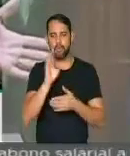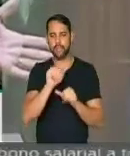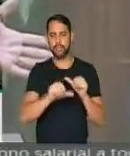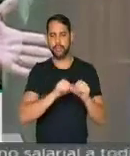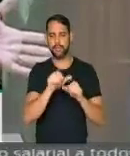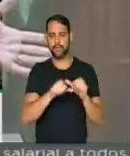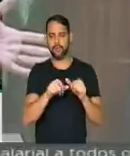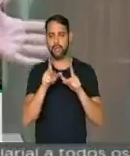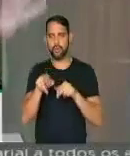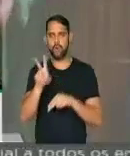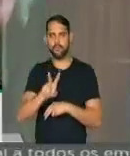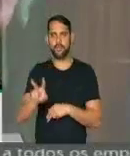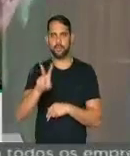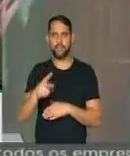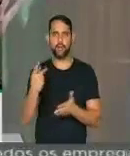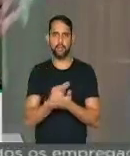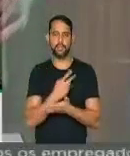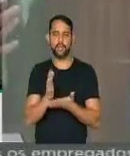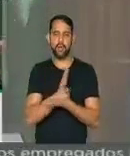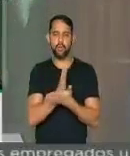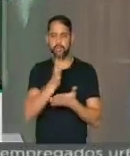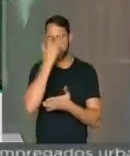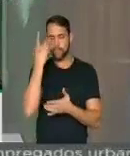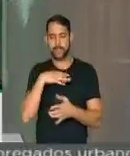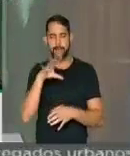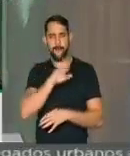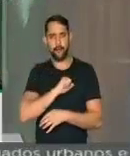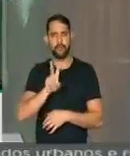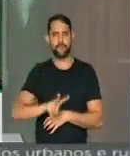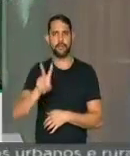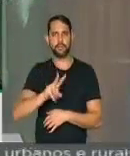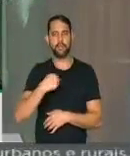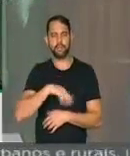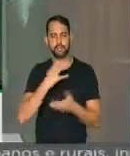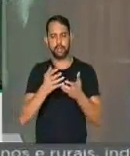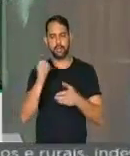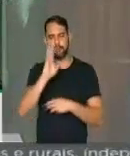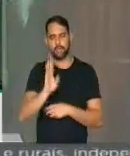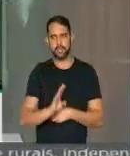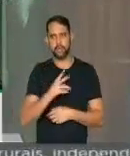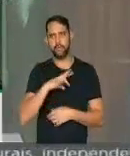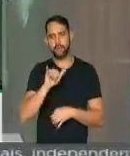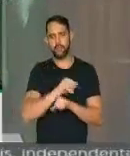se transforme numa Venezuela, que aqui tem os que adoram a Venezuela. Nós queremos o Brasil. Vamos divulgar na voz do senhor.